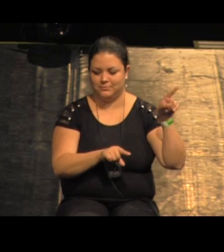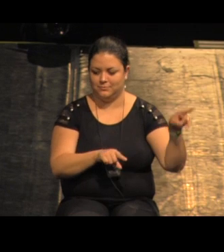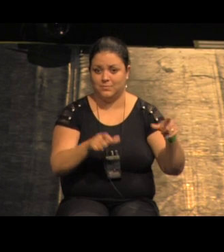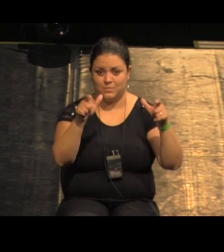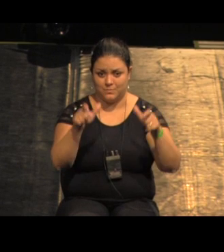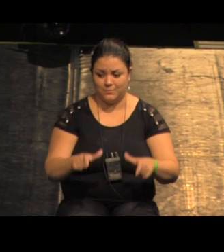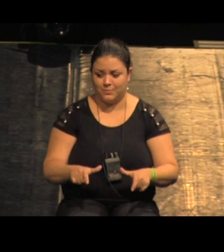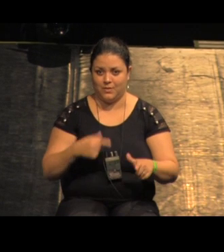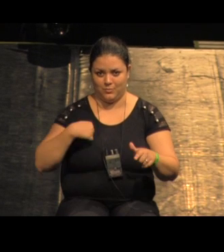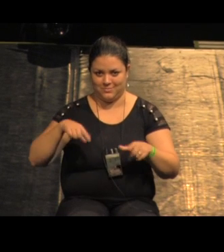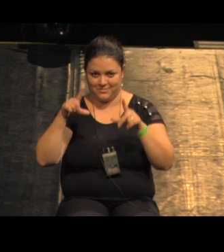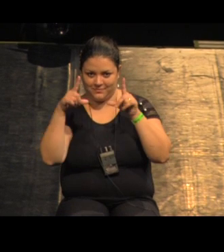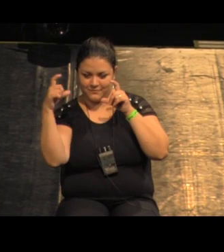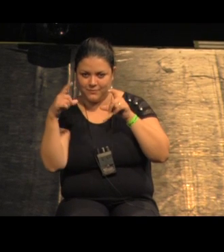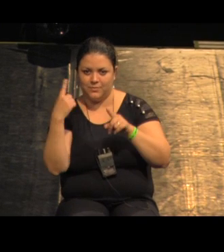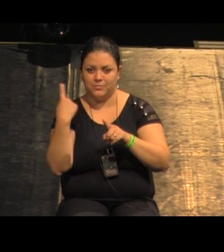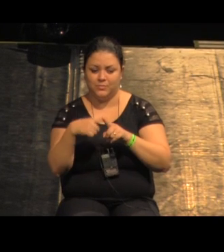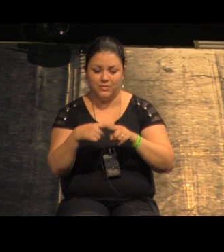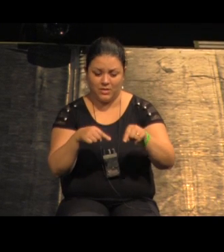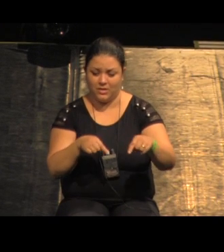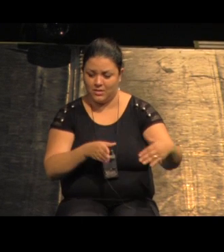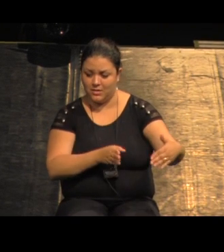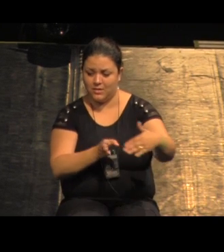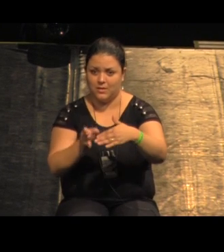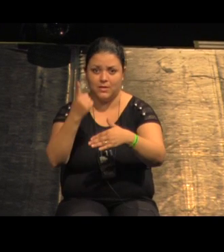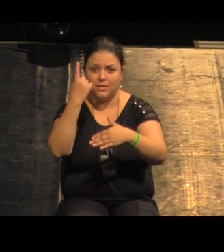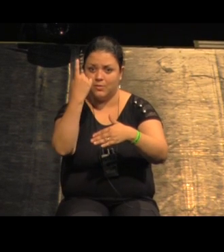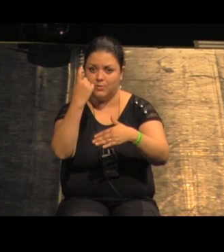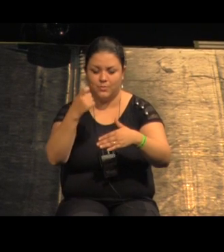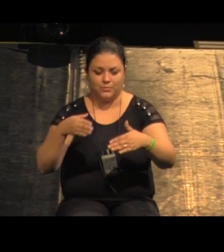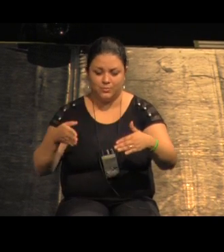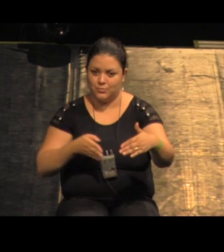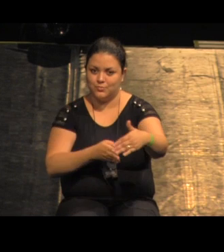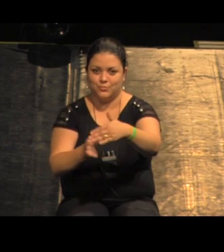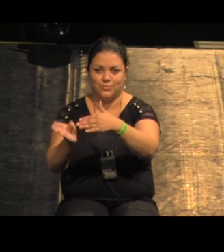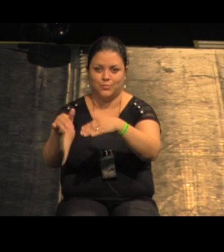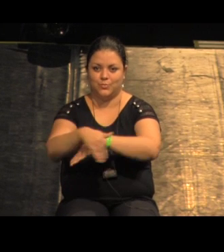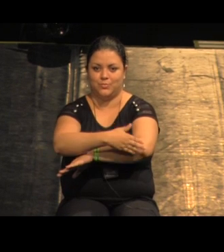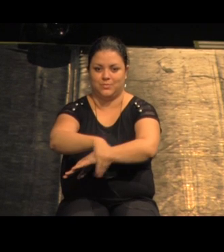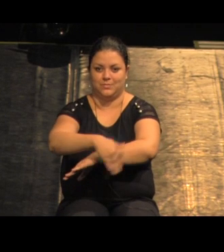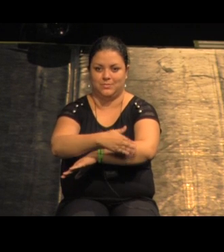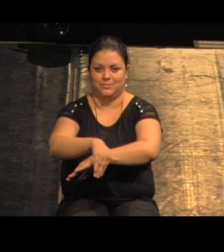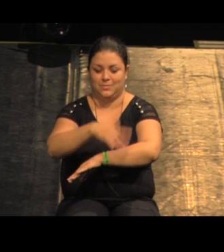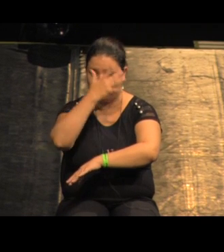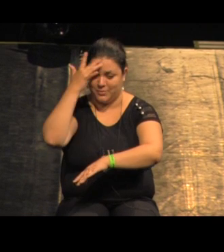lugar que a gente está fotografando é o único acesso para essa comunidade para todas as 1.400 famílias